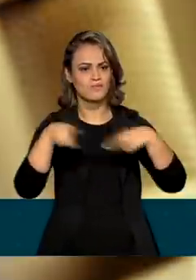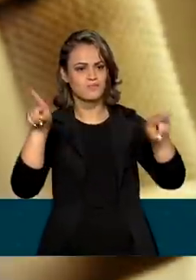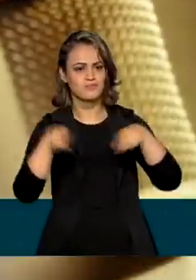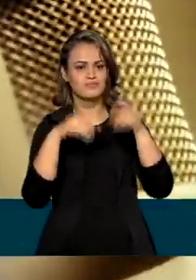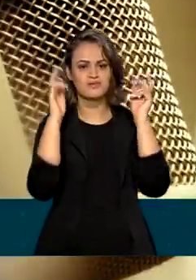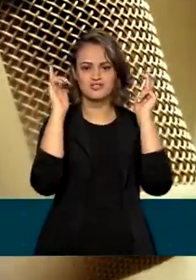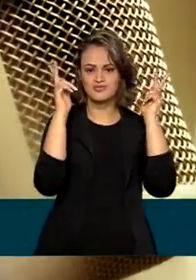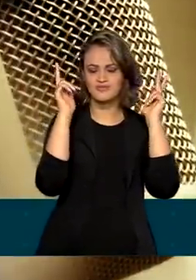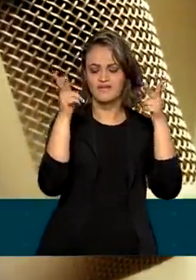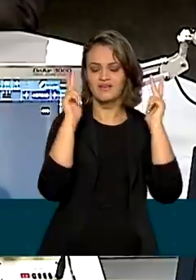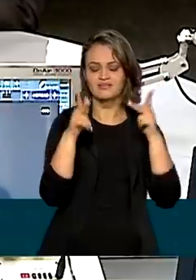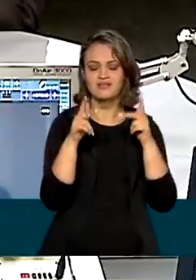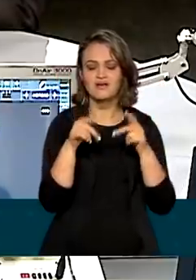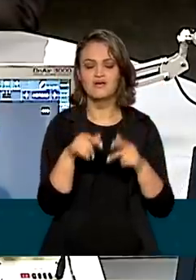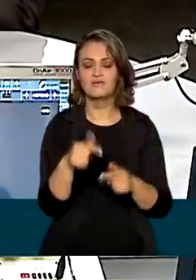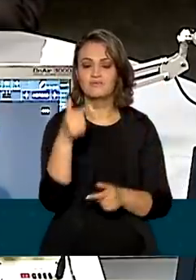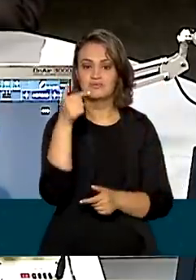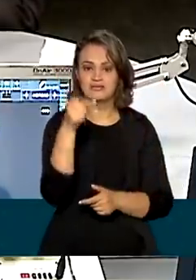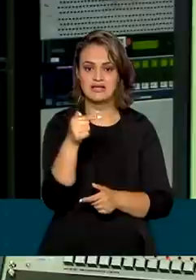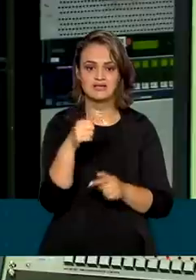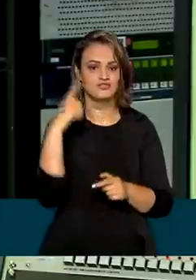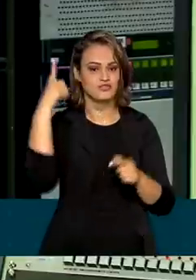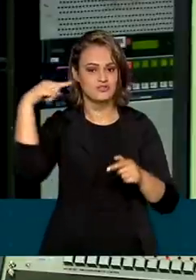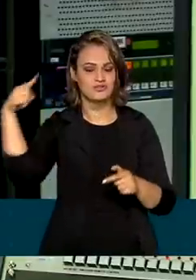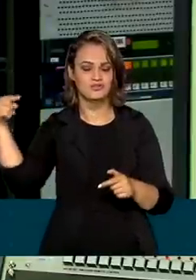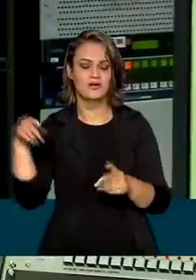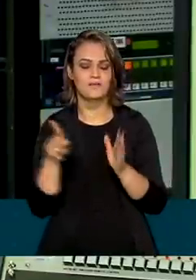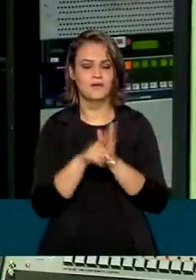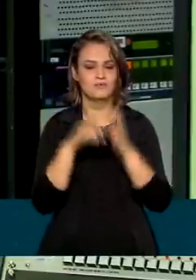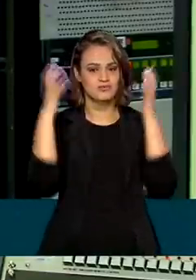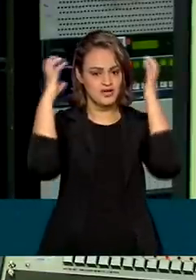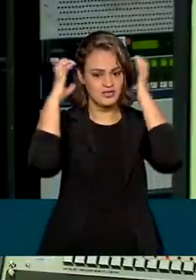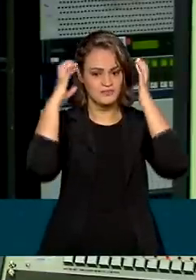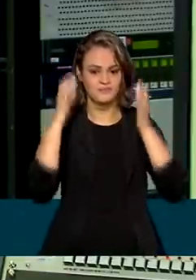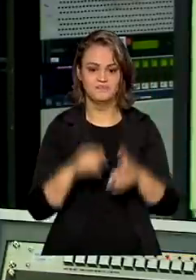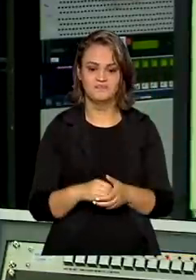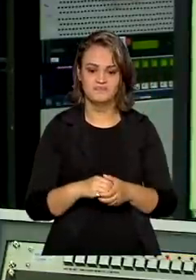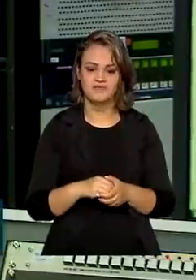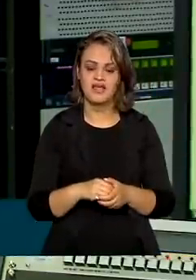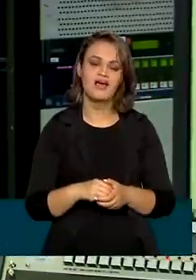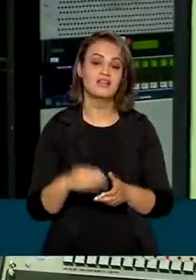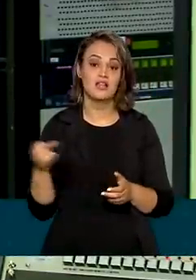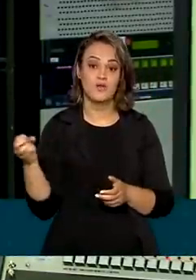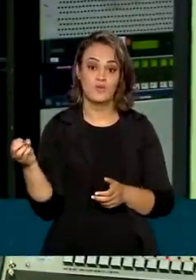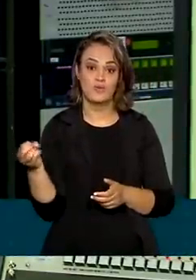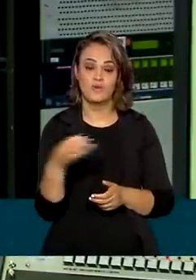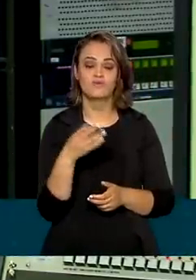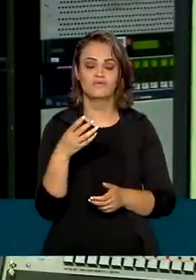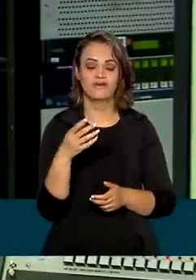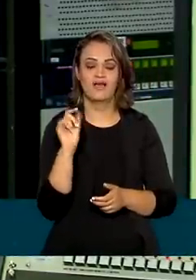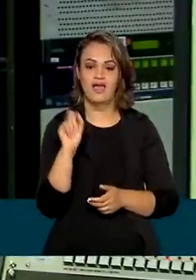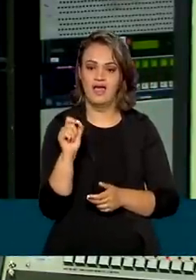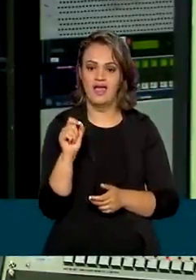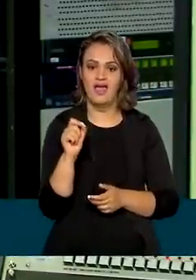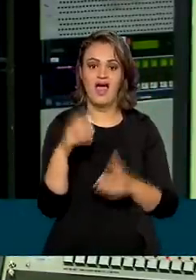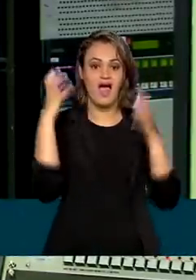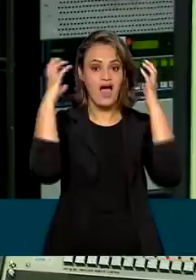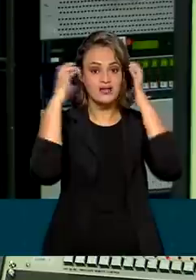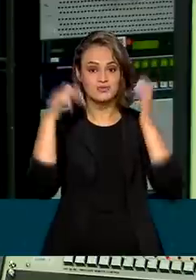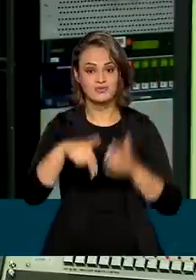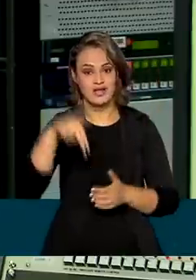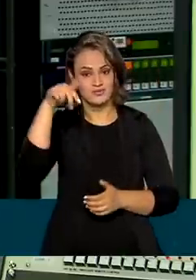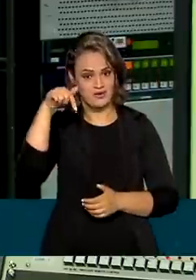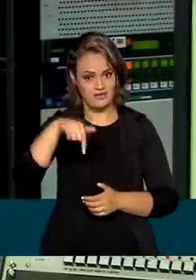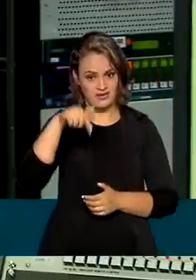entretenimento por meio de sete emissoras. A história da rádio difusão brasileira ganhou um novo capítulo. É que as rádios Nacional